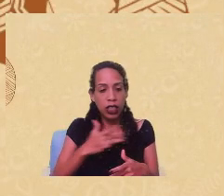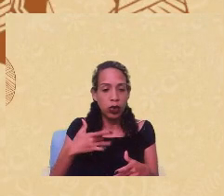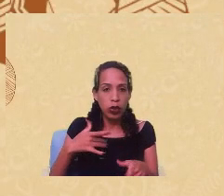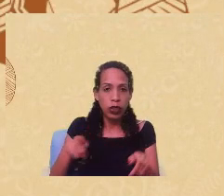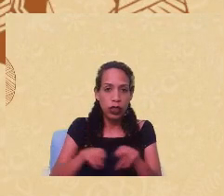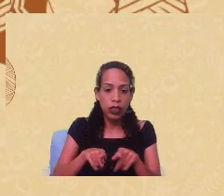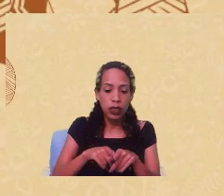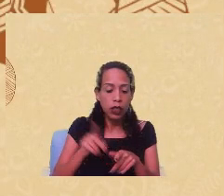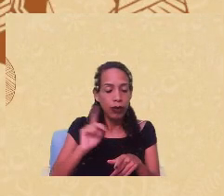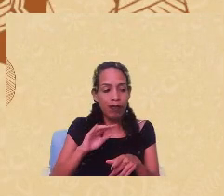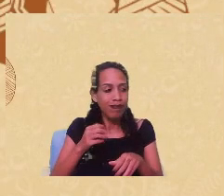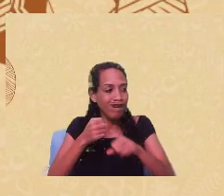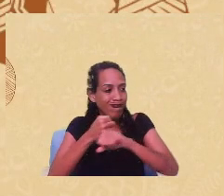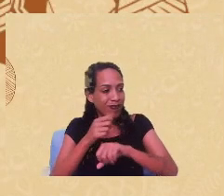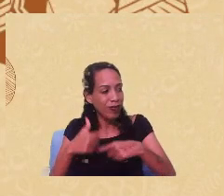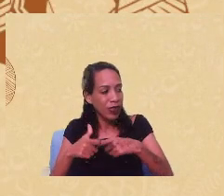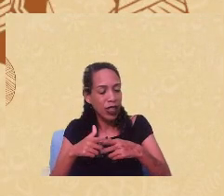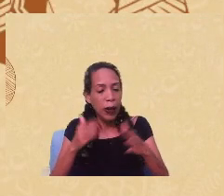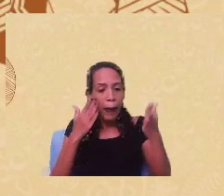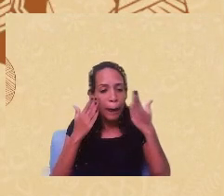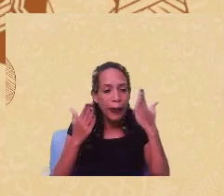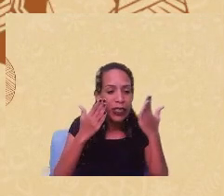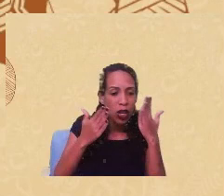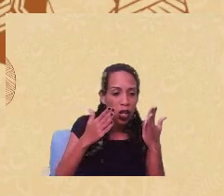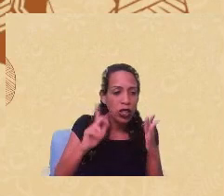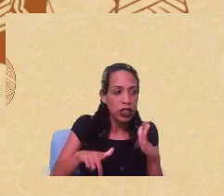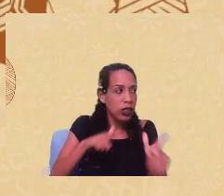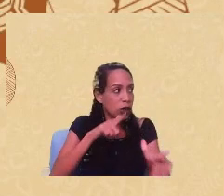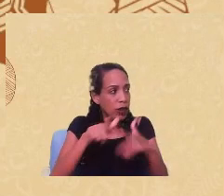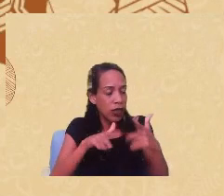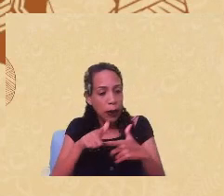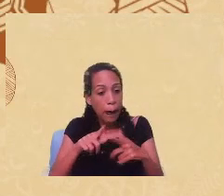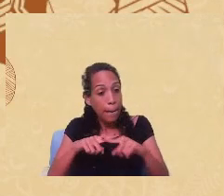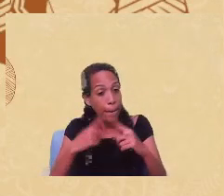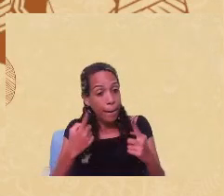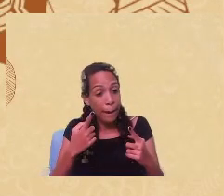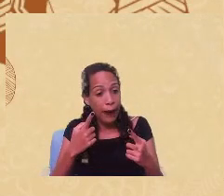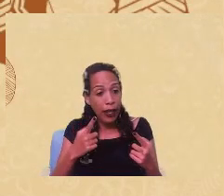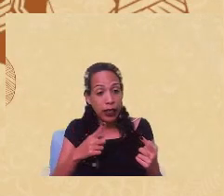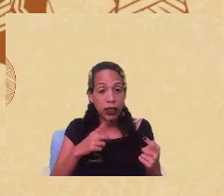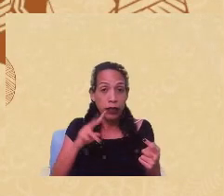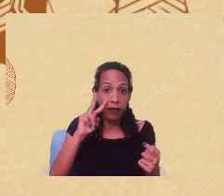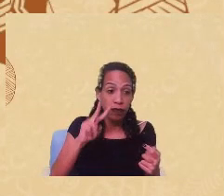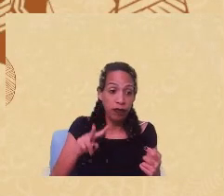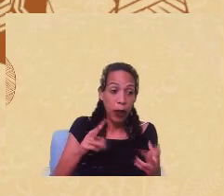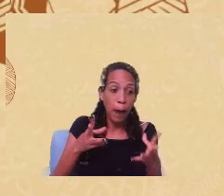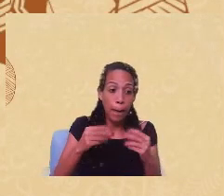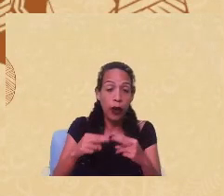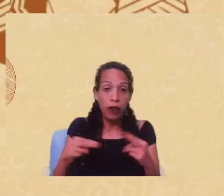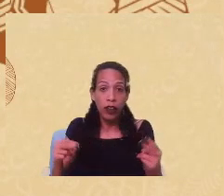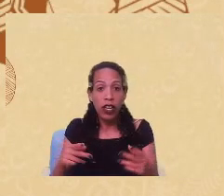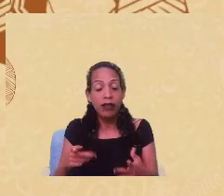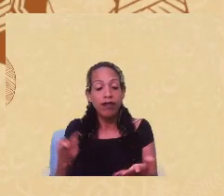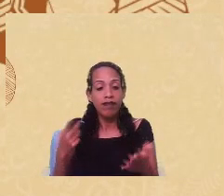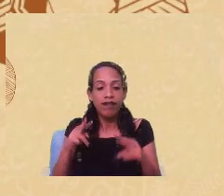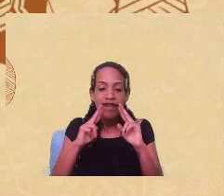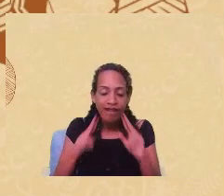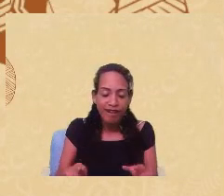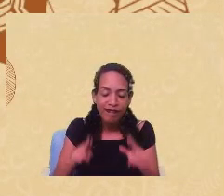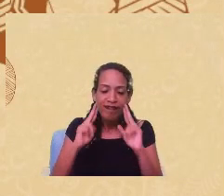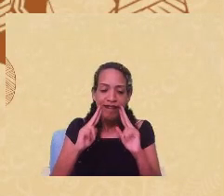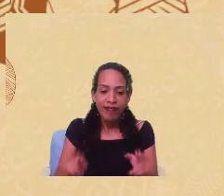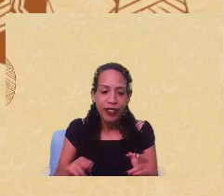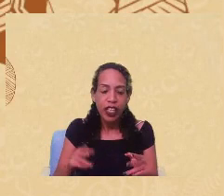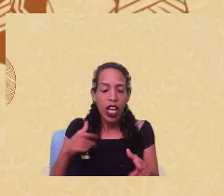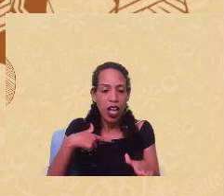impeditivo para a atuação de psicólogas nesses serviços, mas, no entanto, quando a gente vai ver muitas vezes o que se repete nesses serviços são